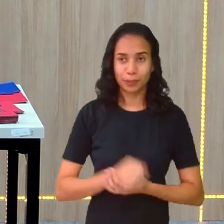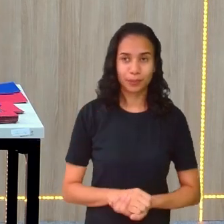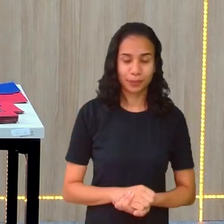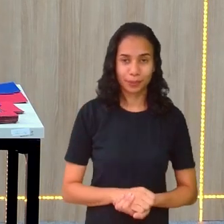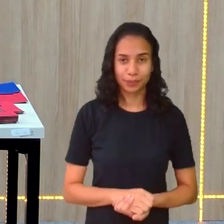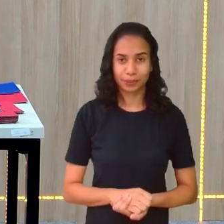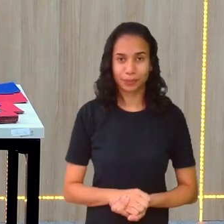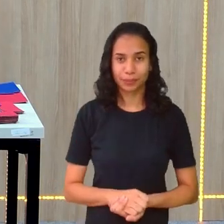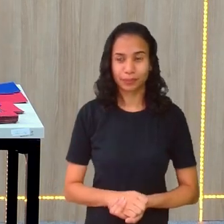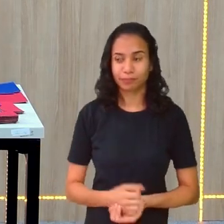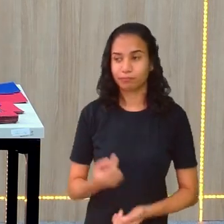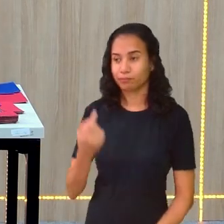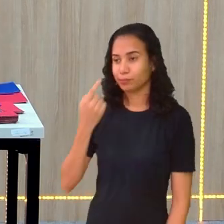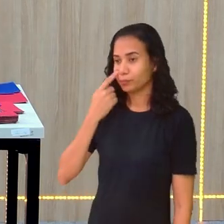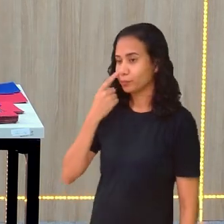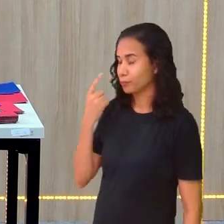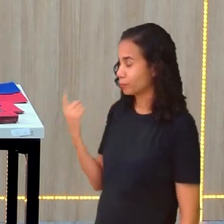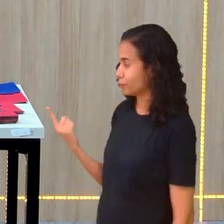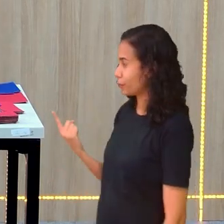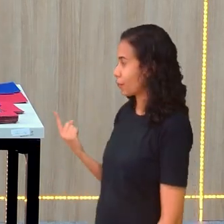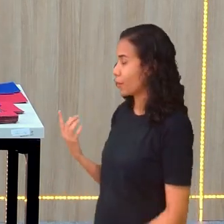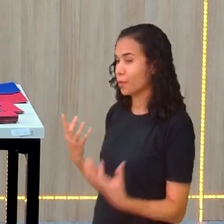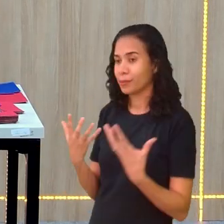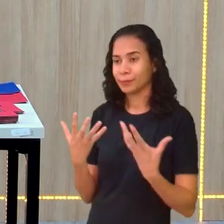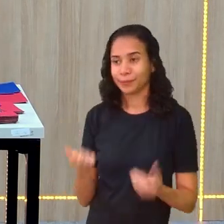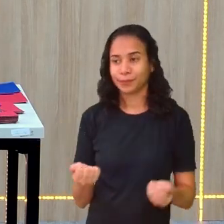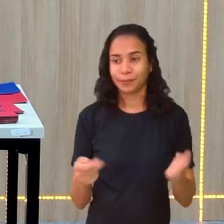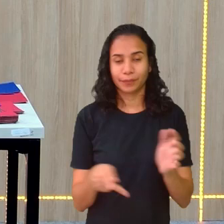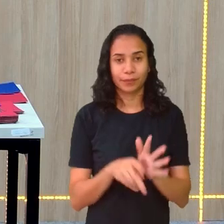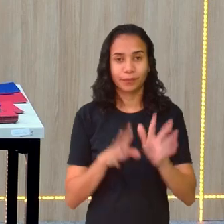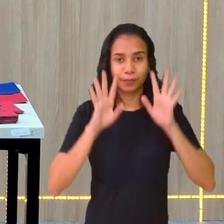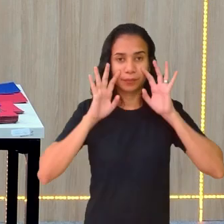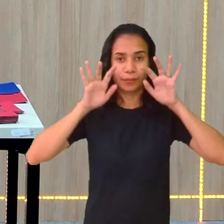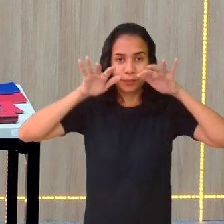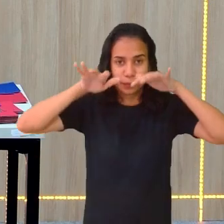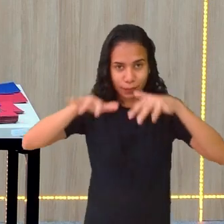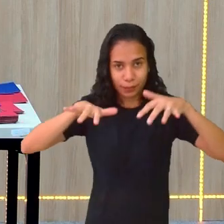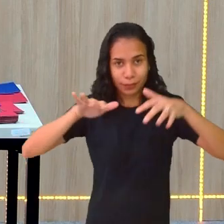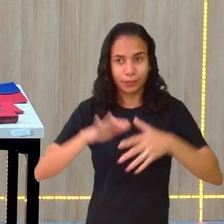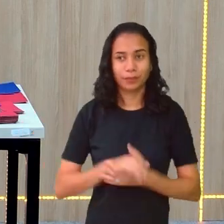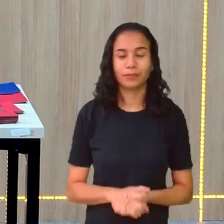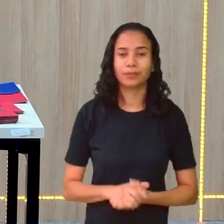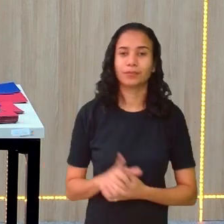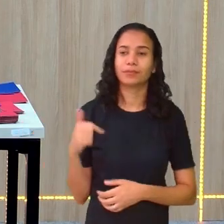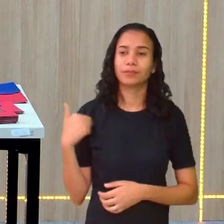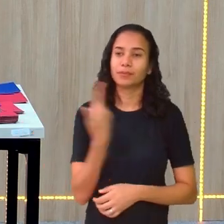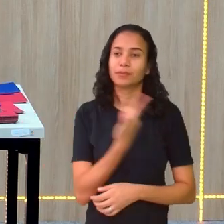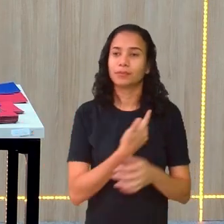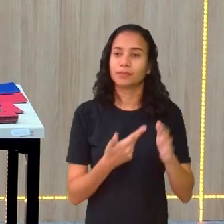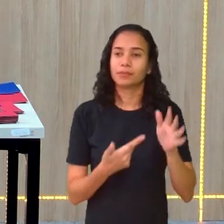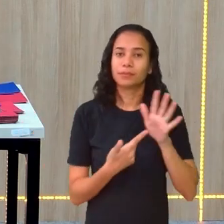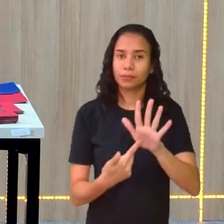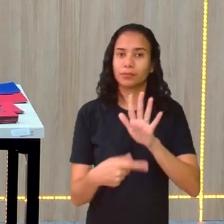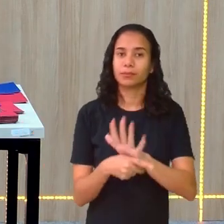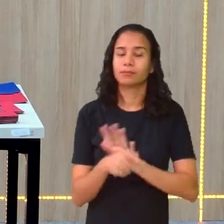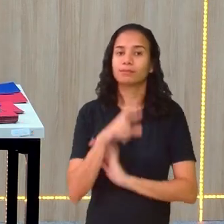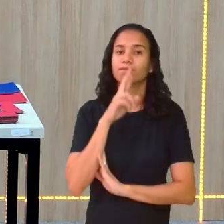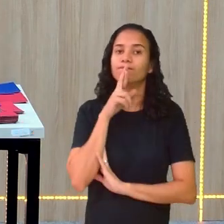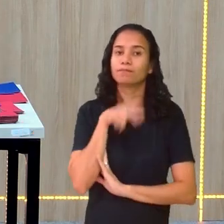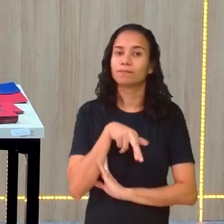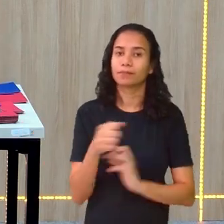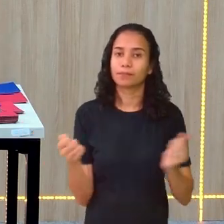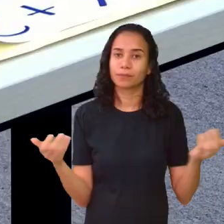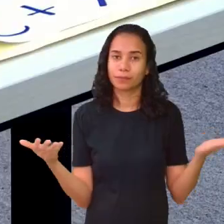4. Olha aqui, gente. Volta para cá. Bota sim, que a gente vai mostrar aquele resultado